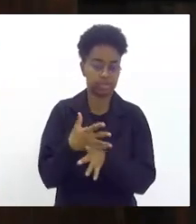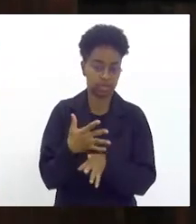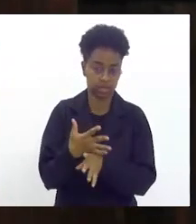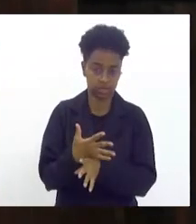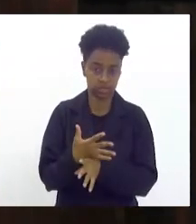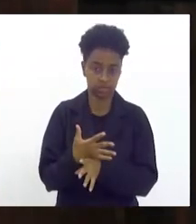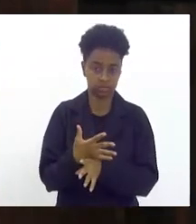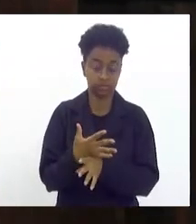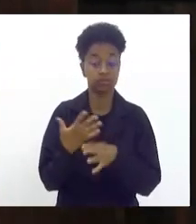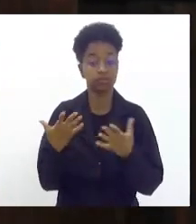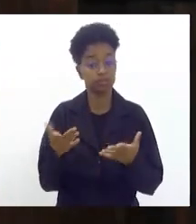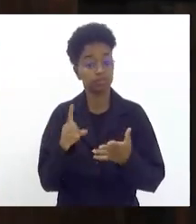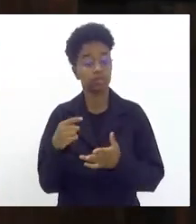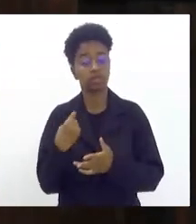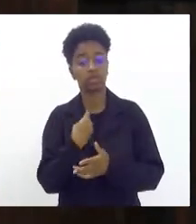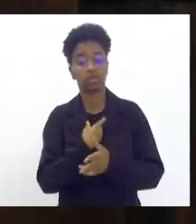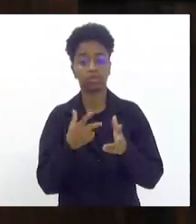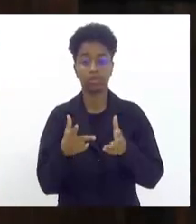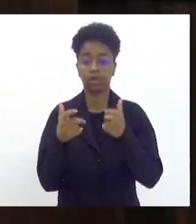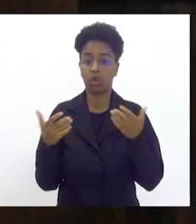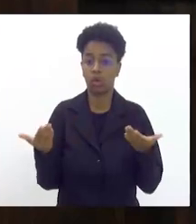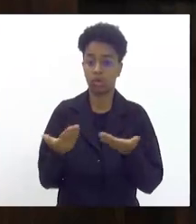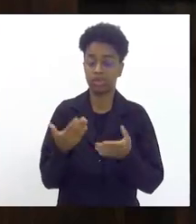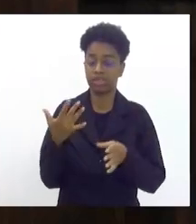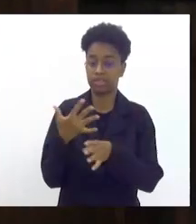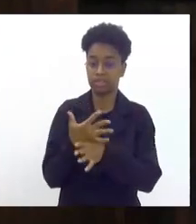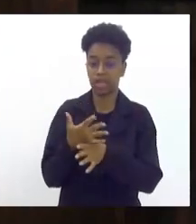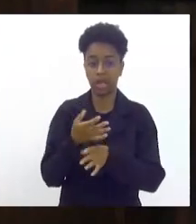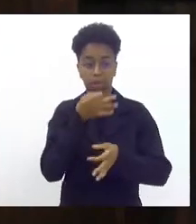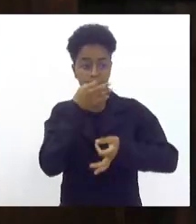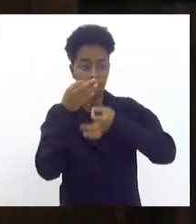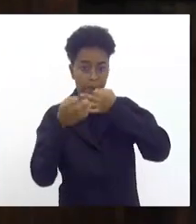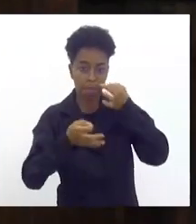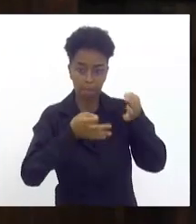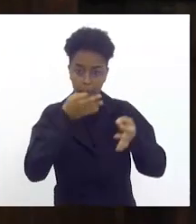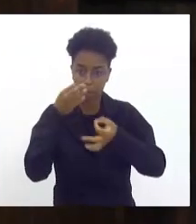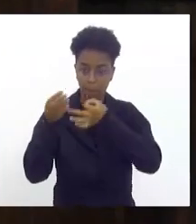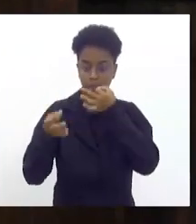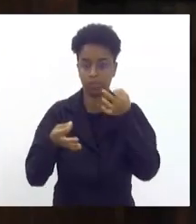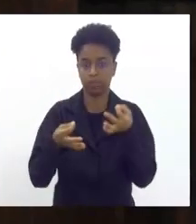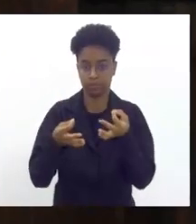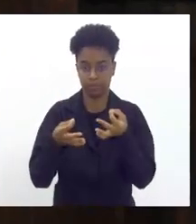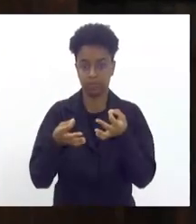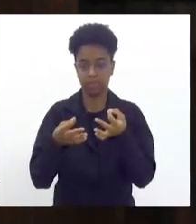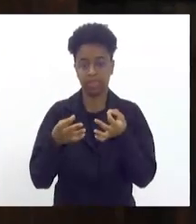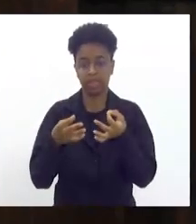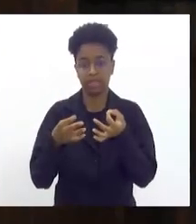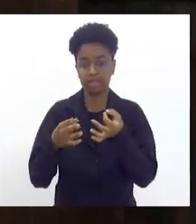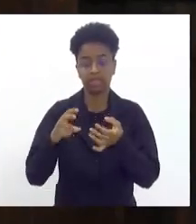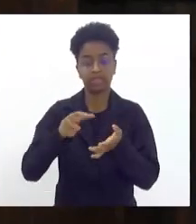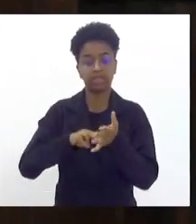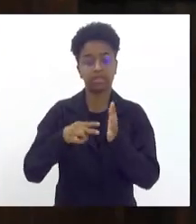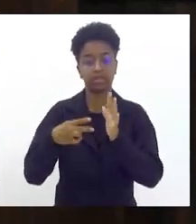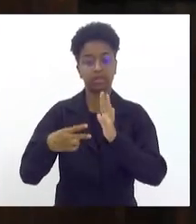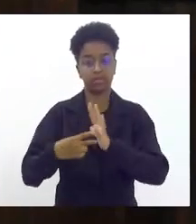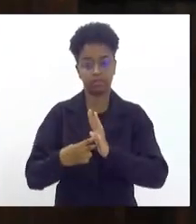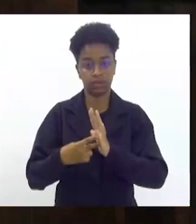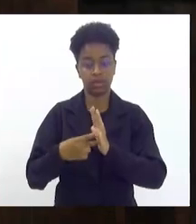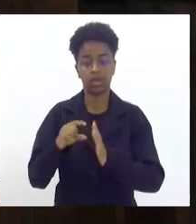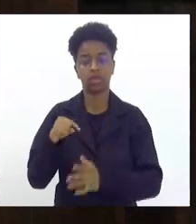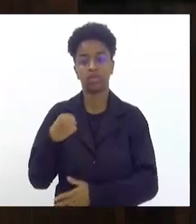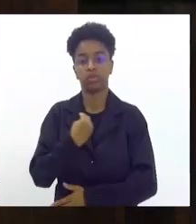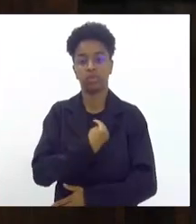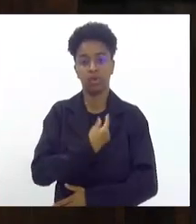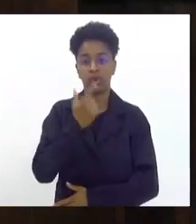E ver a nossa cidade hoje ser tão comentada e falada é sinal que a gente